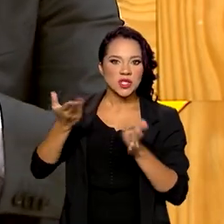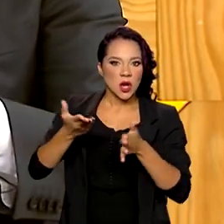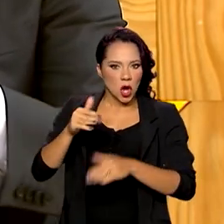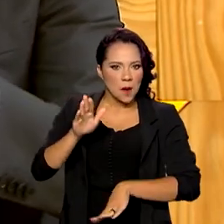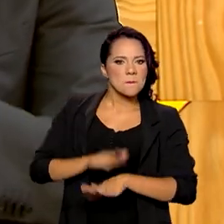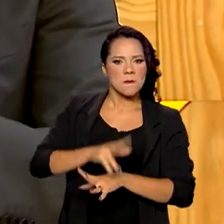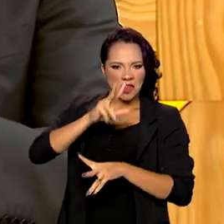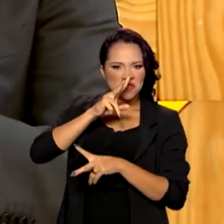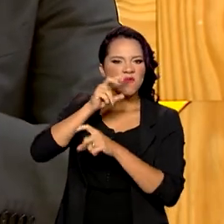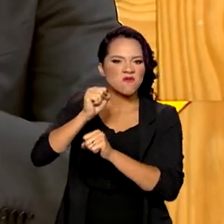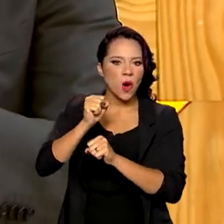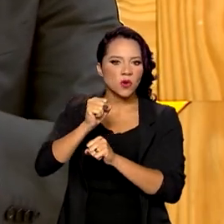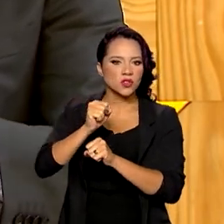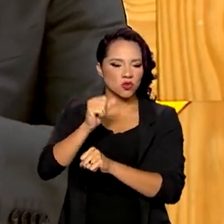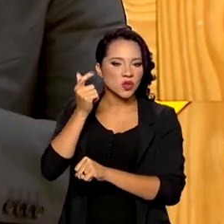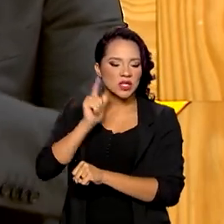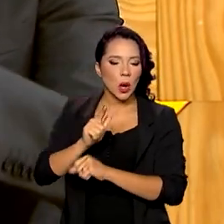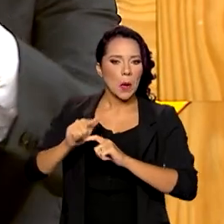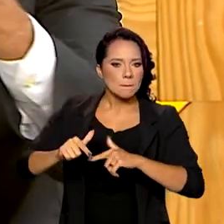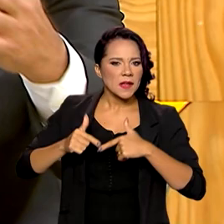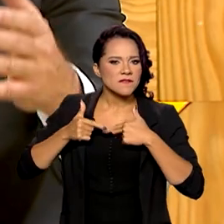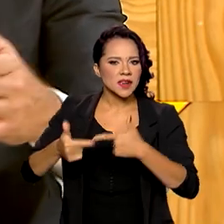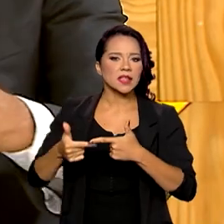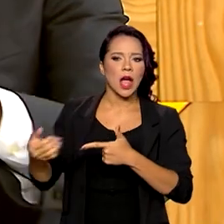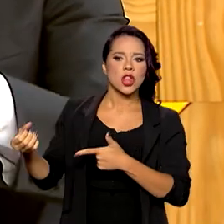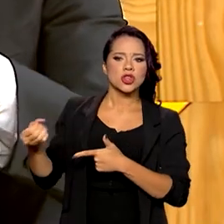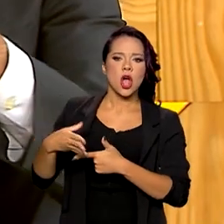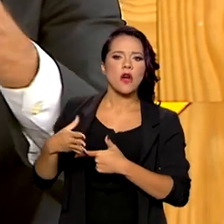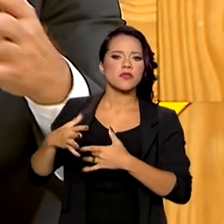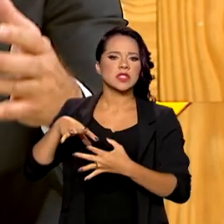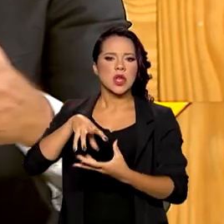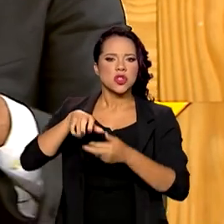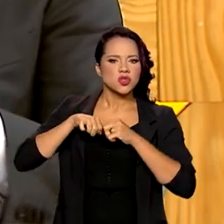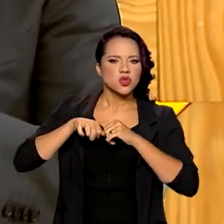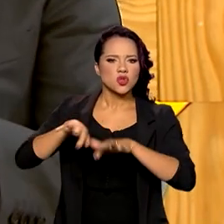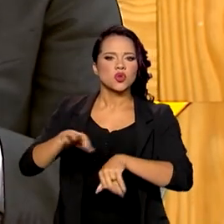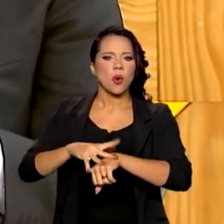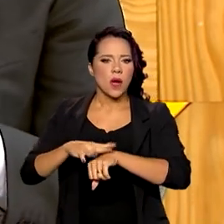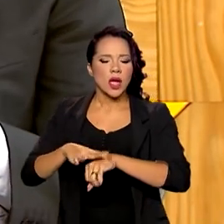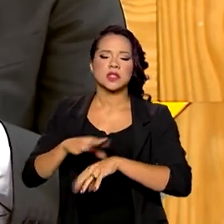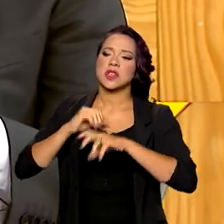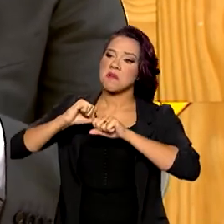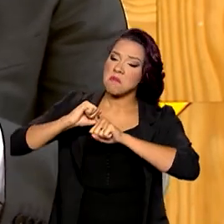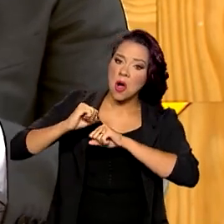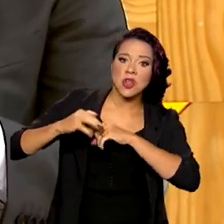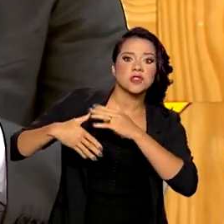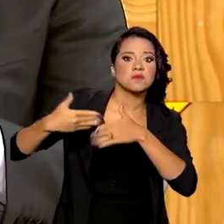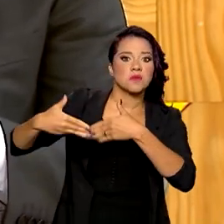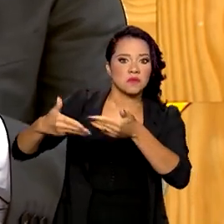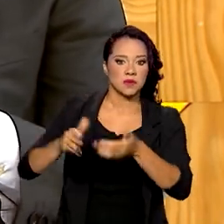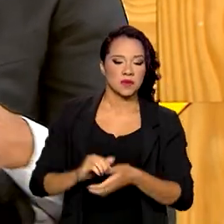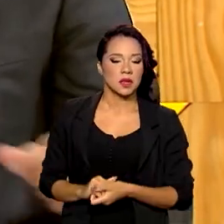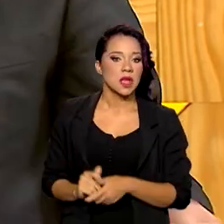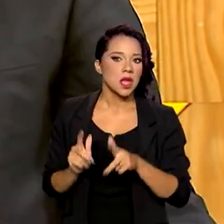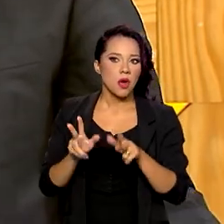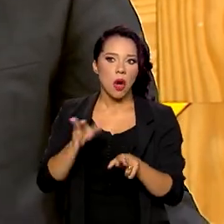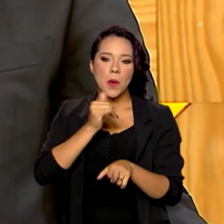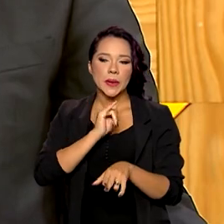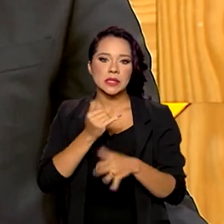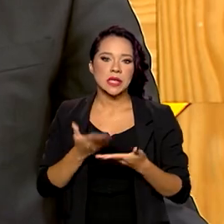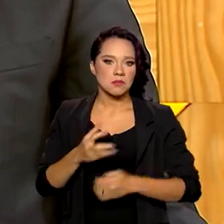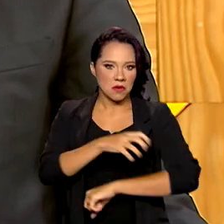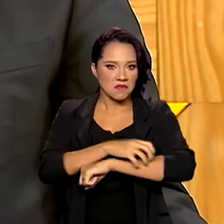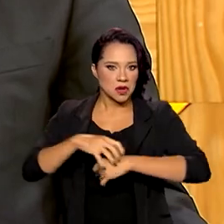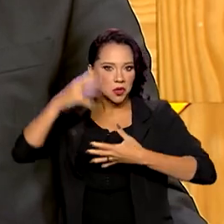resiliente, mais forte, para enfrentar novas endemias que possam ocorrer no decorrer do mundo, como a